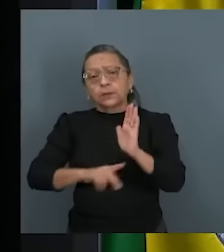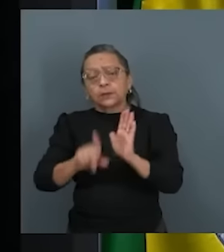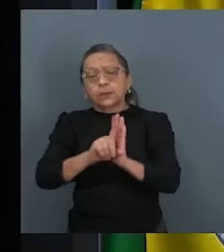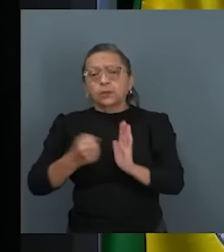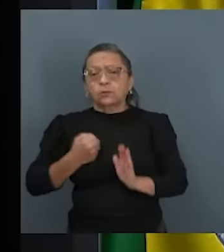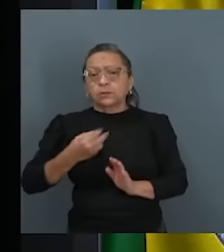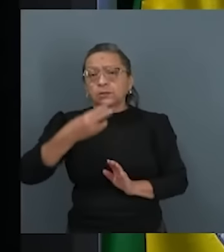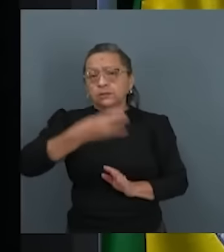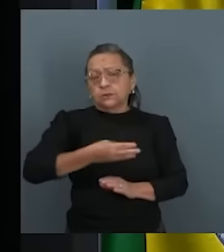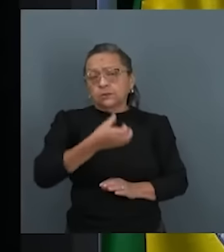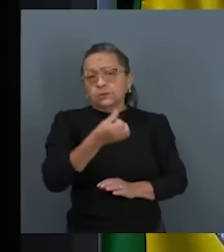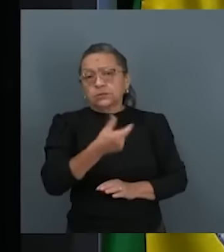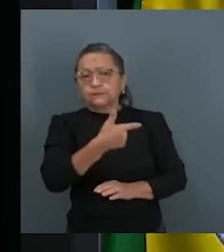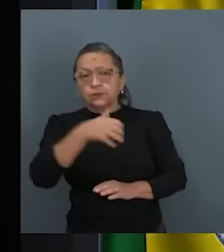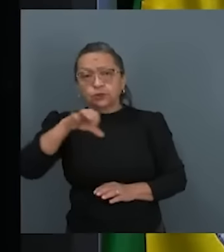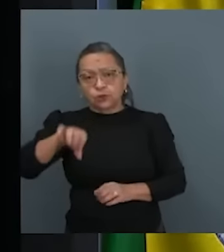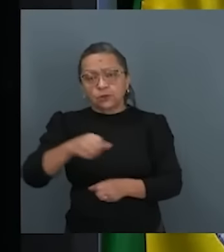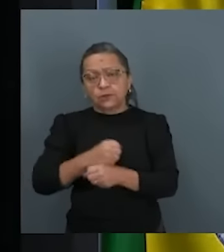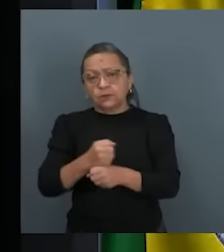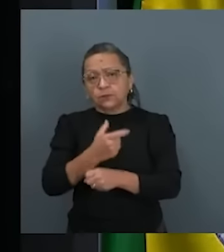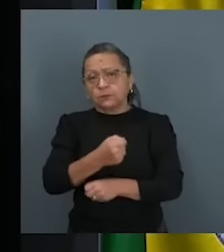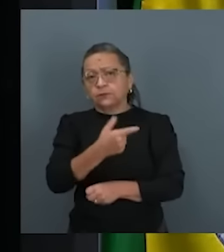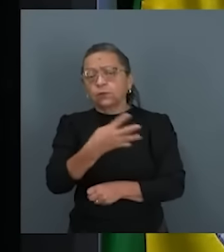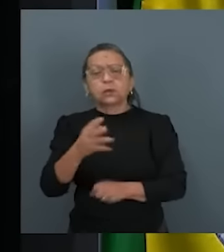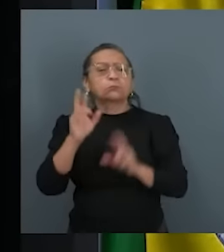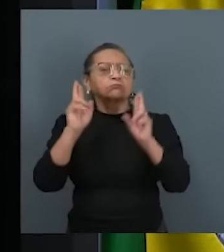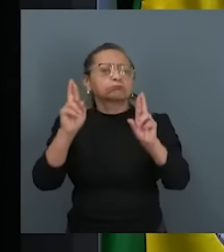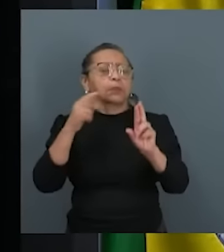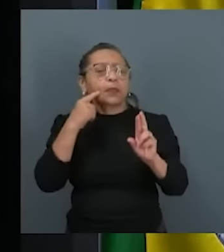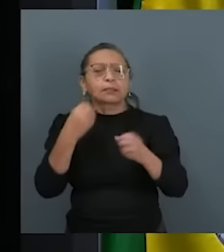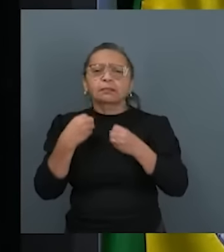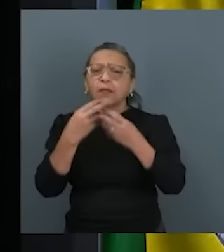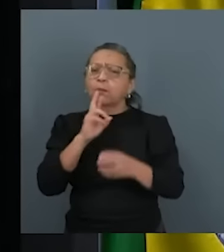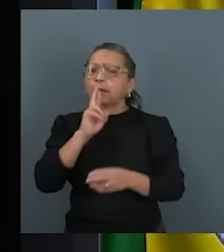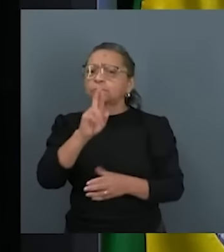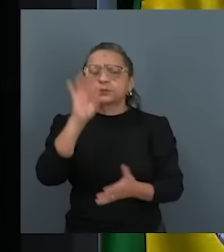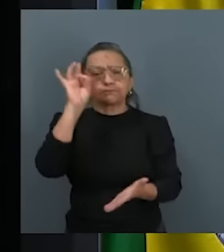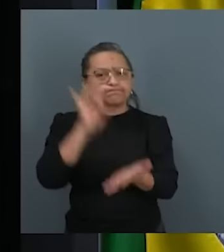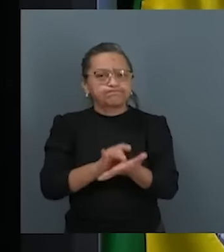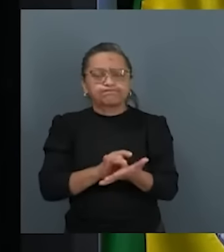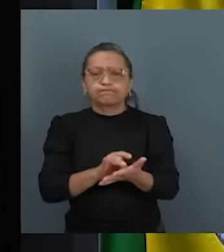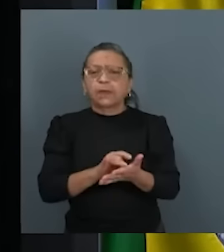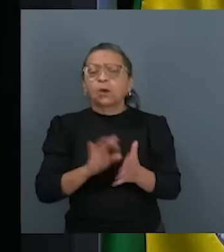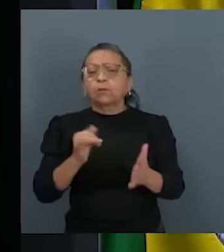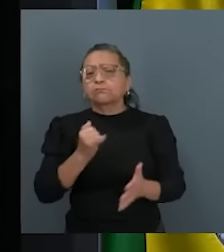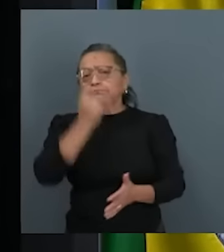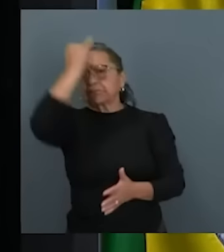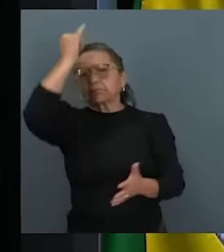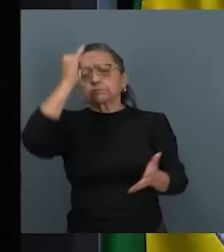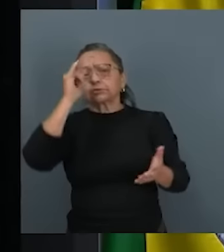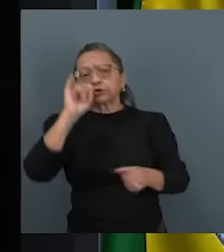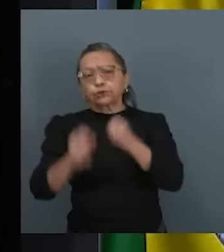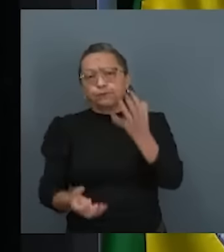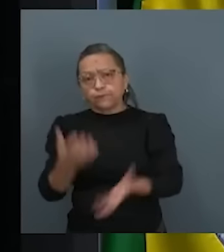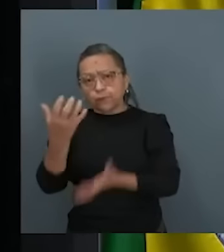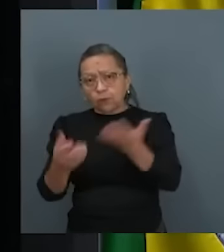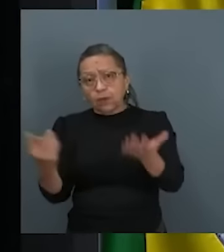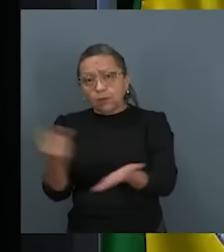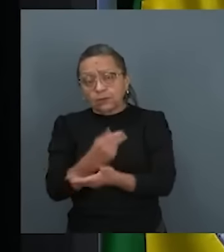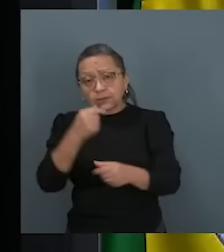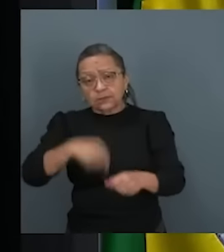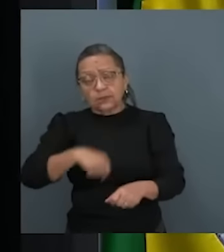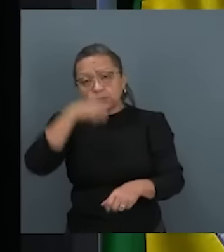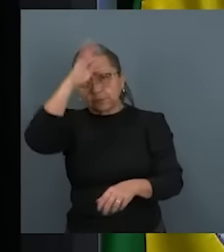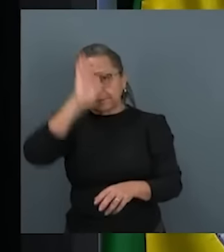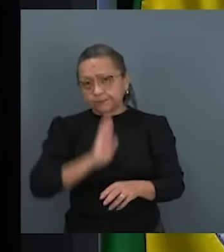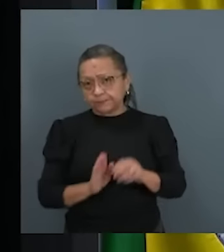de 2024, que pretende dar uma resposta efetiva aos trágicos eventos de queimadas e incêndios que assolam o nosso